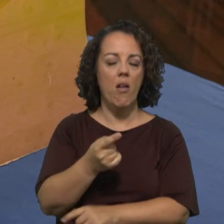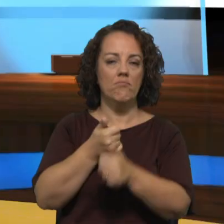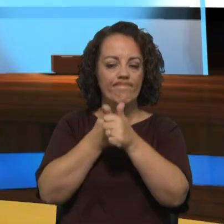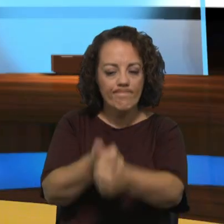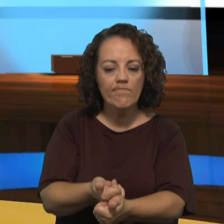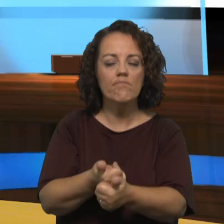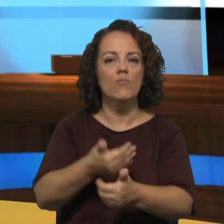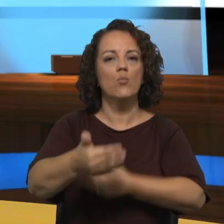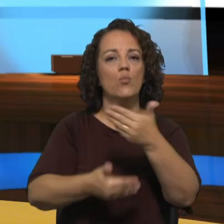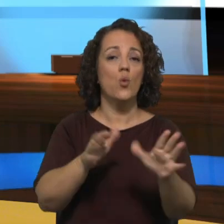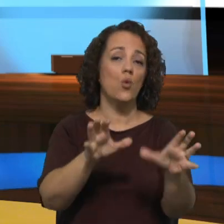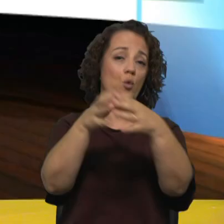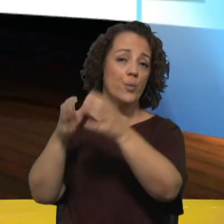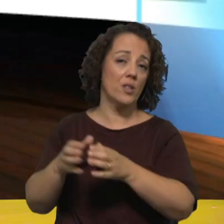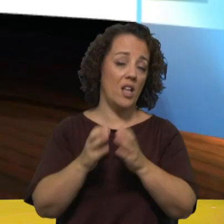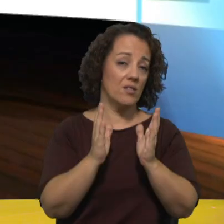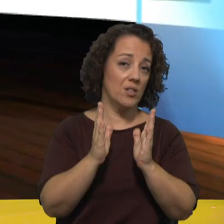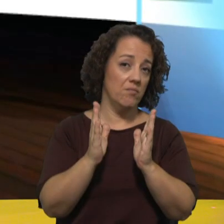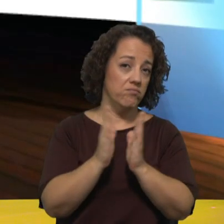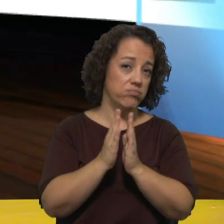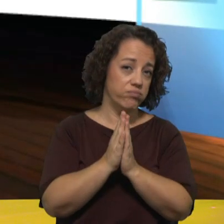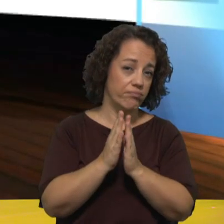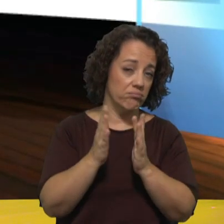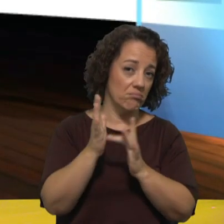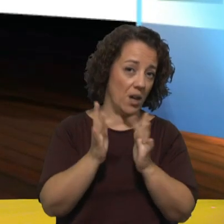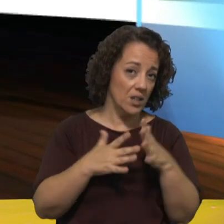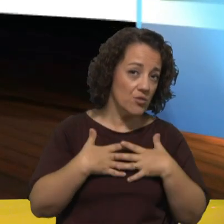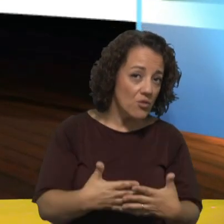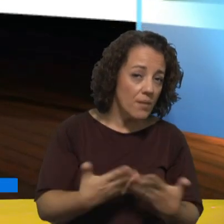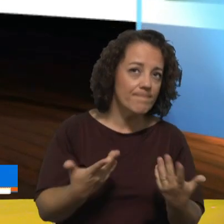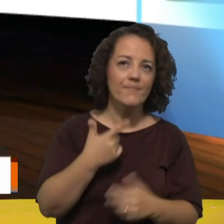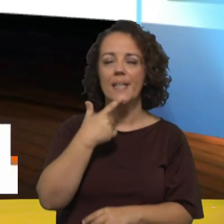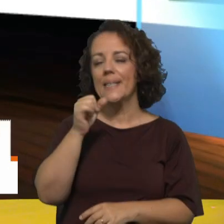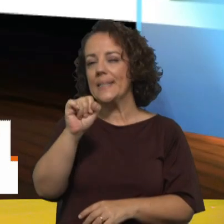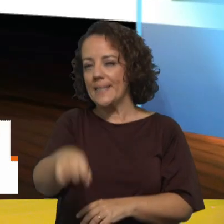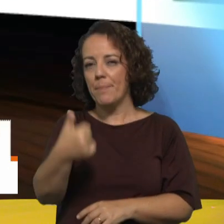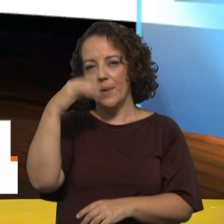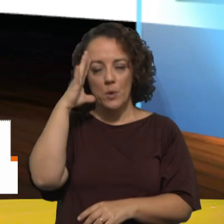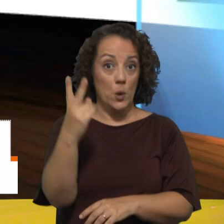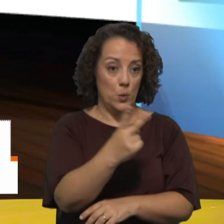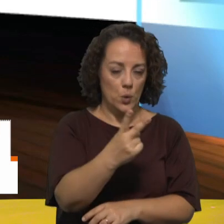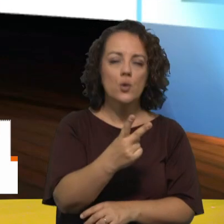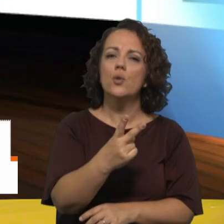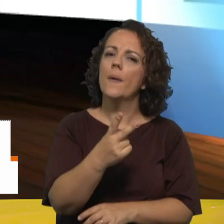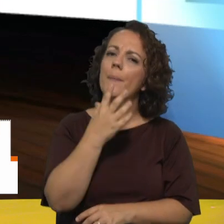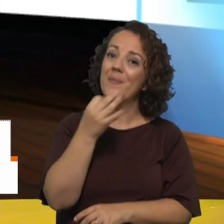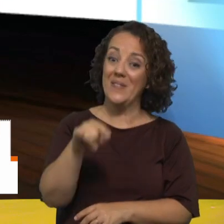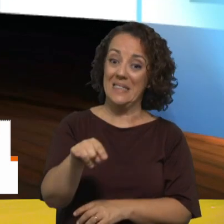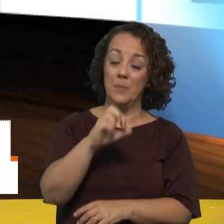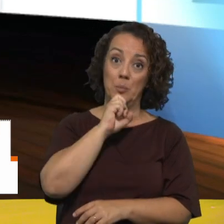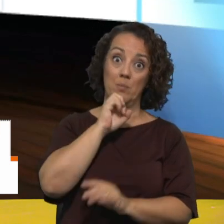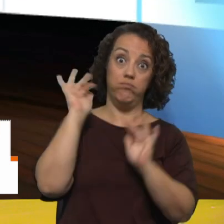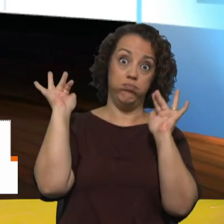escuta? Boa tarde aos dois. Sim, eu acho que há aqui... Este sínodo é nitidamente o